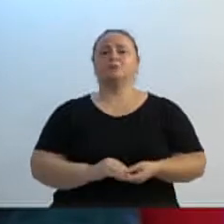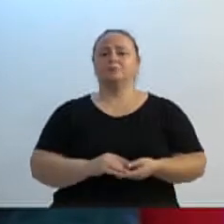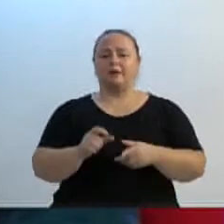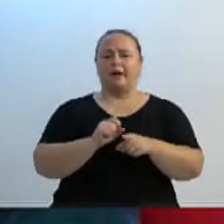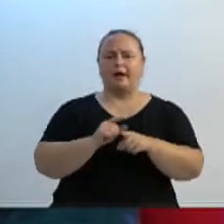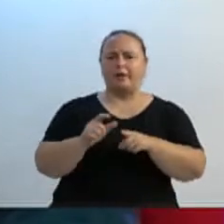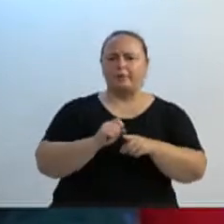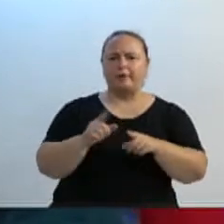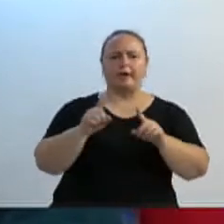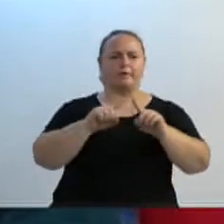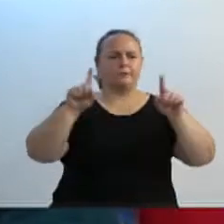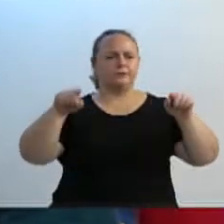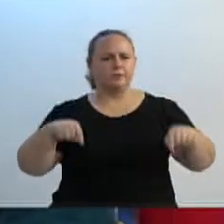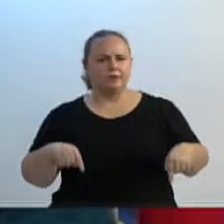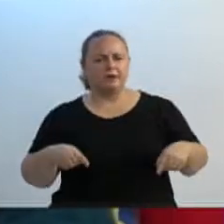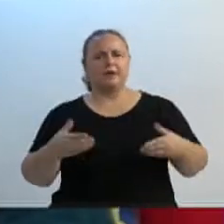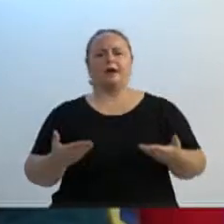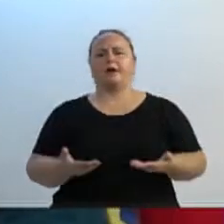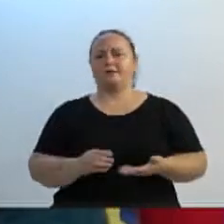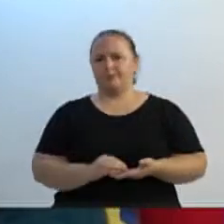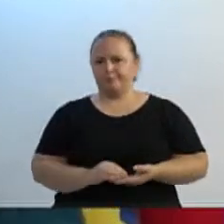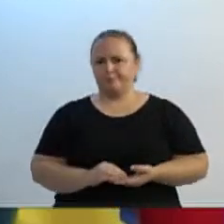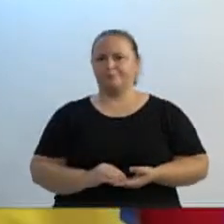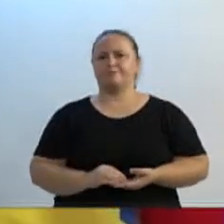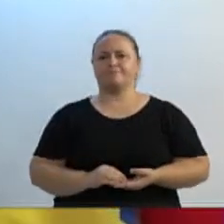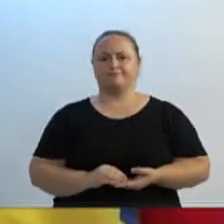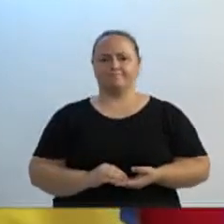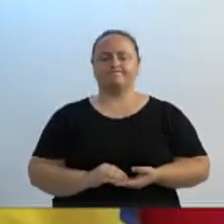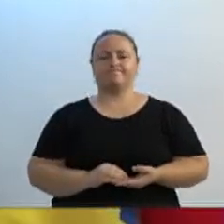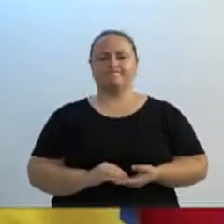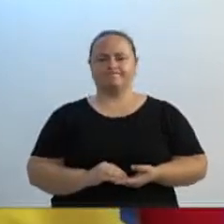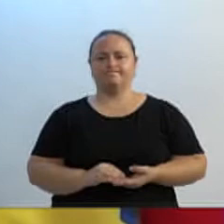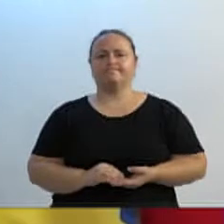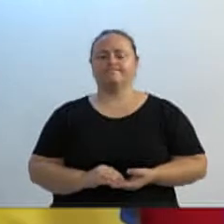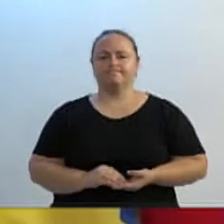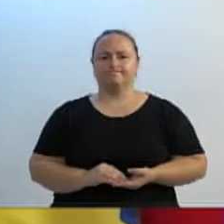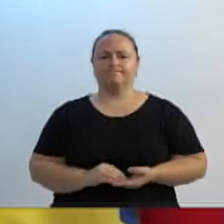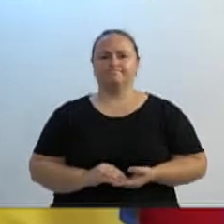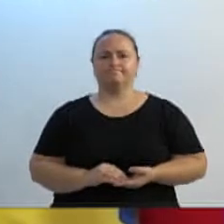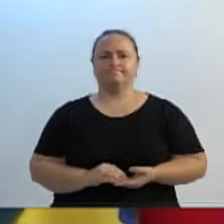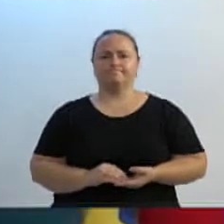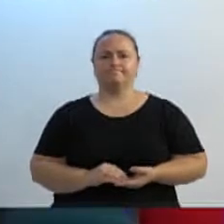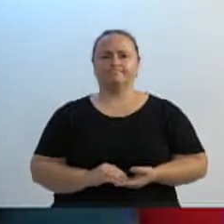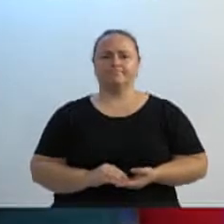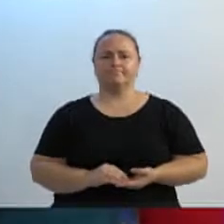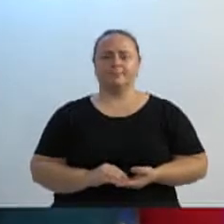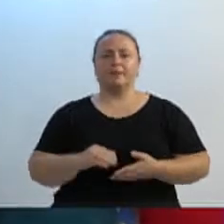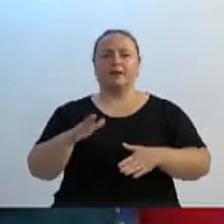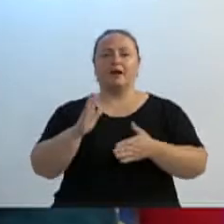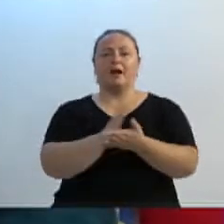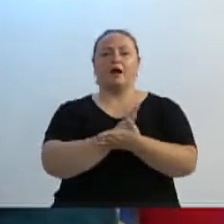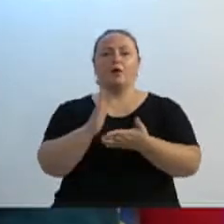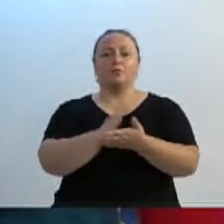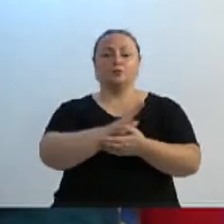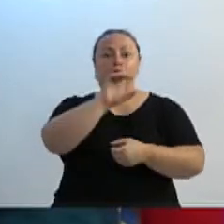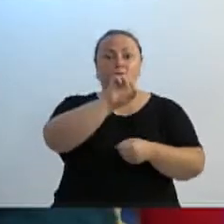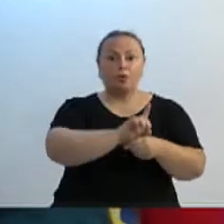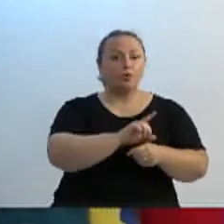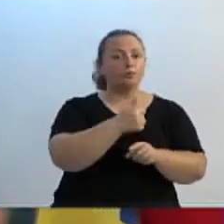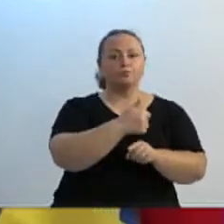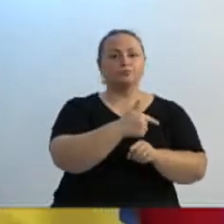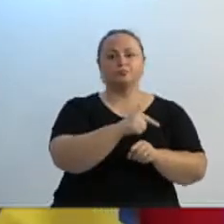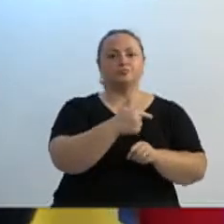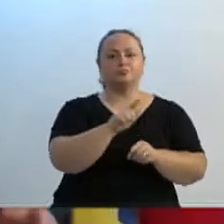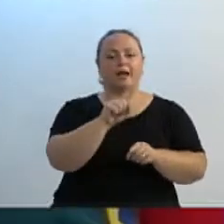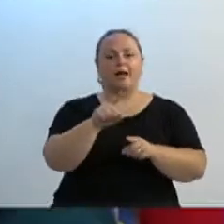de quadra, uma boa parte ali, essas pessoas não são proprietárias das quadras, a despesa é enorme. E